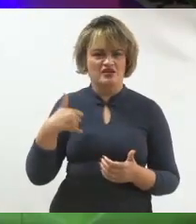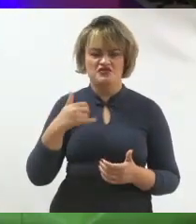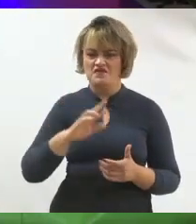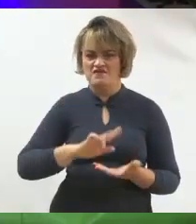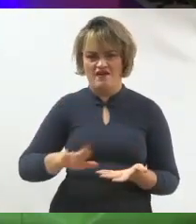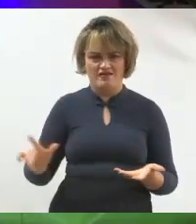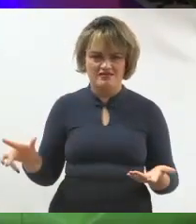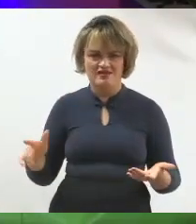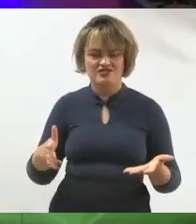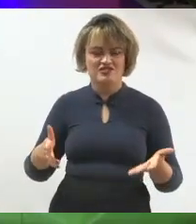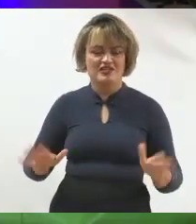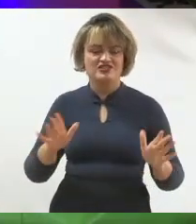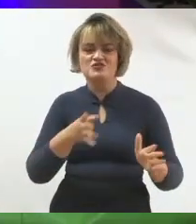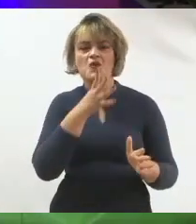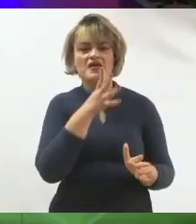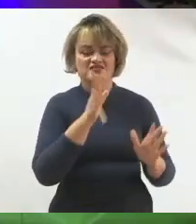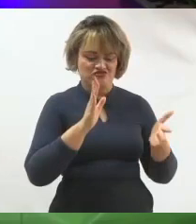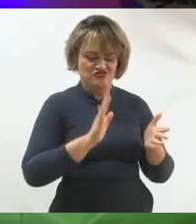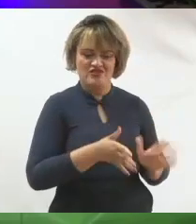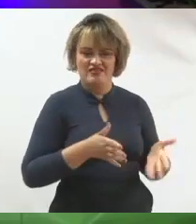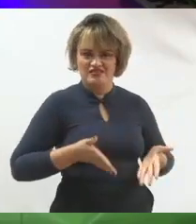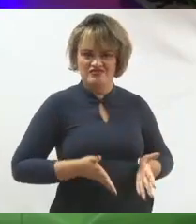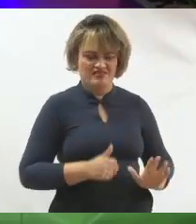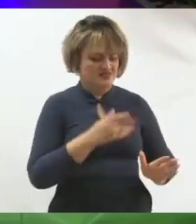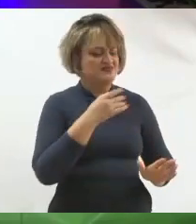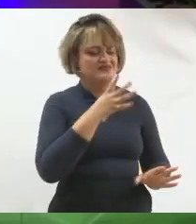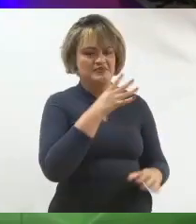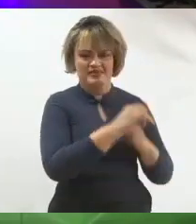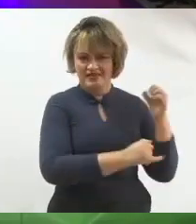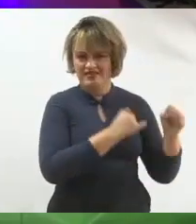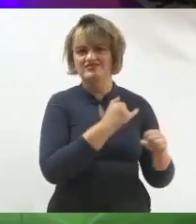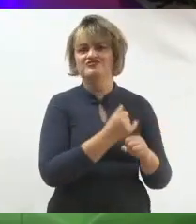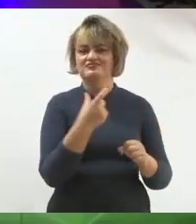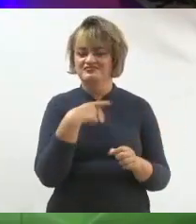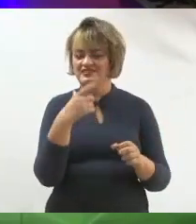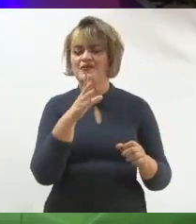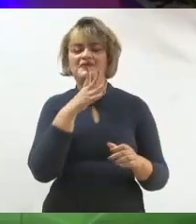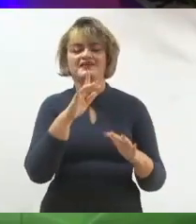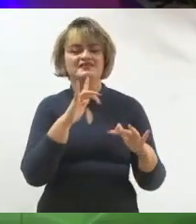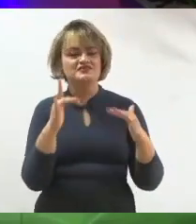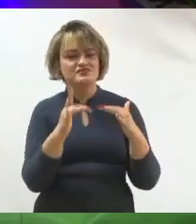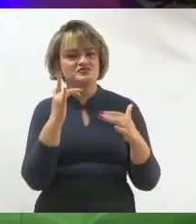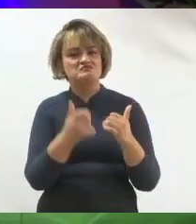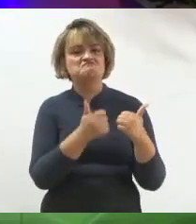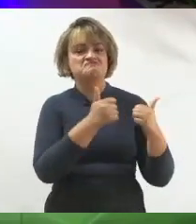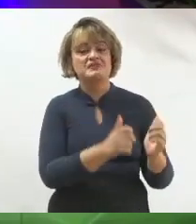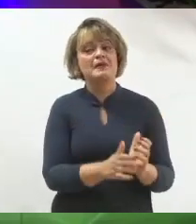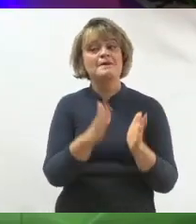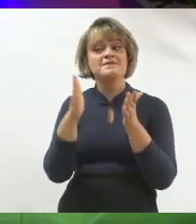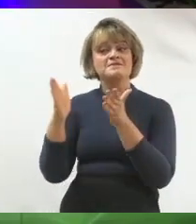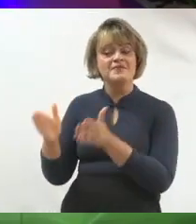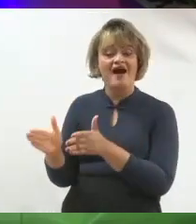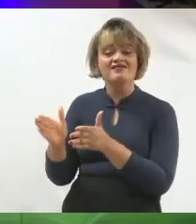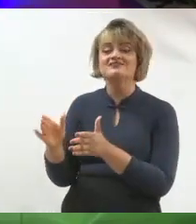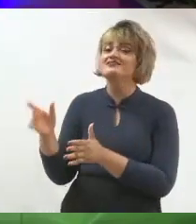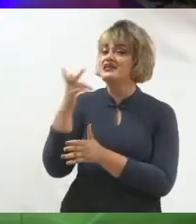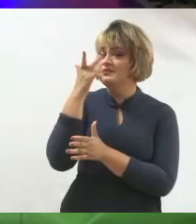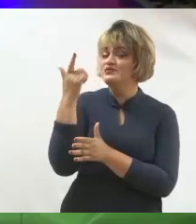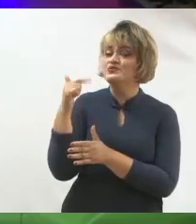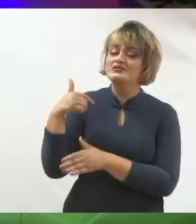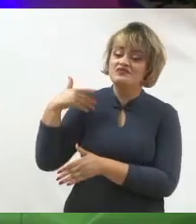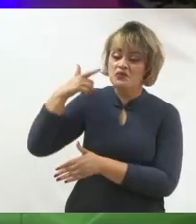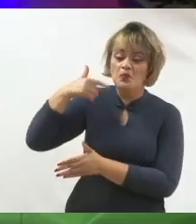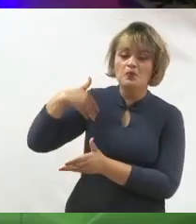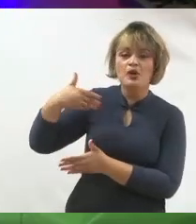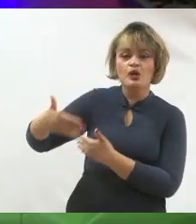gente que já nasceu no digital, já usa o digital, já sabe, tudo de rede social. E tem gente também que veio acompanhando aí essa